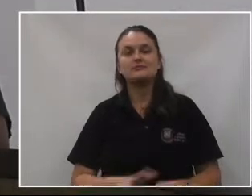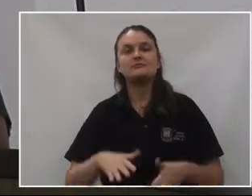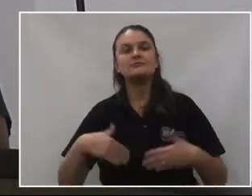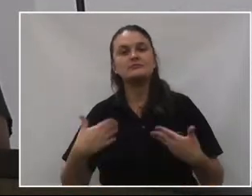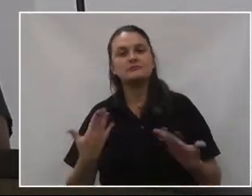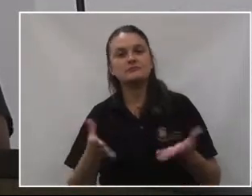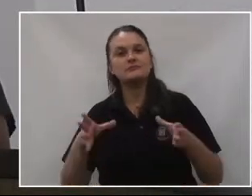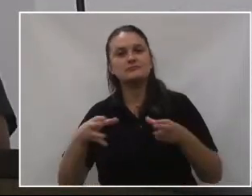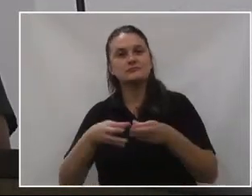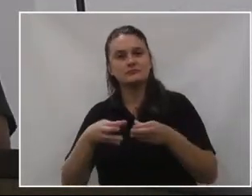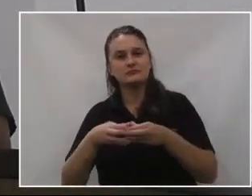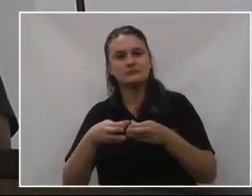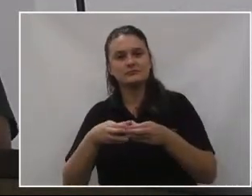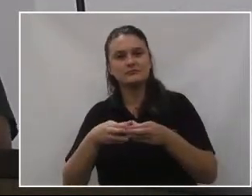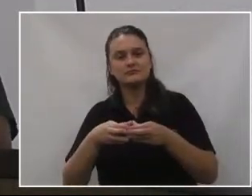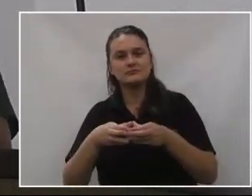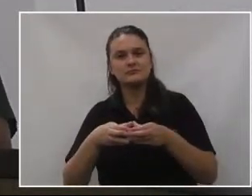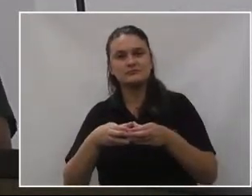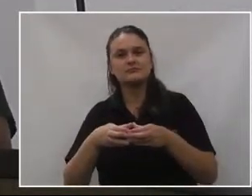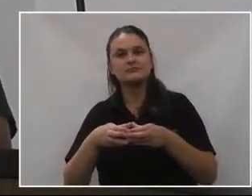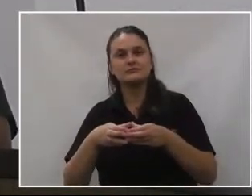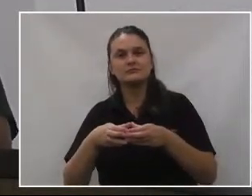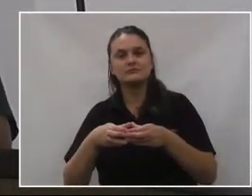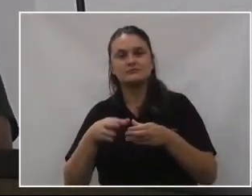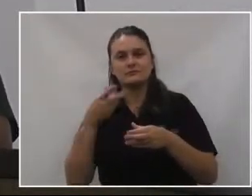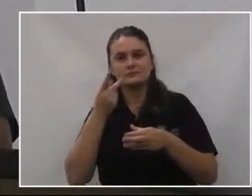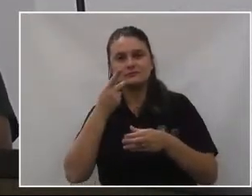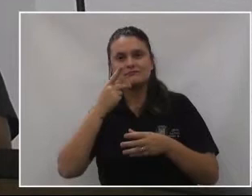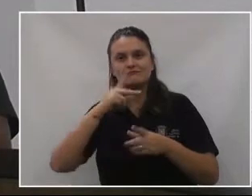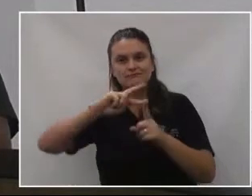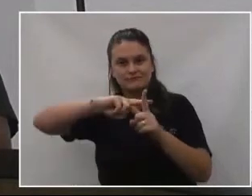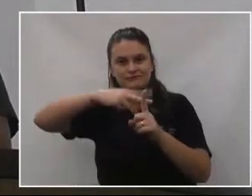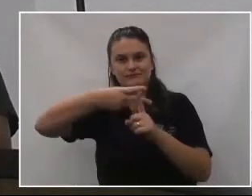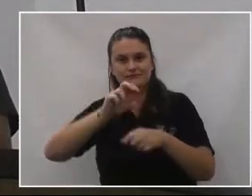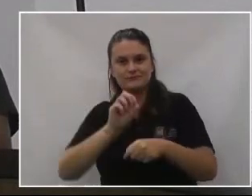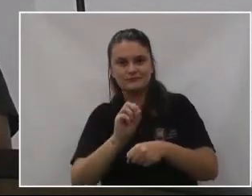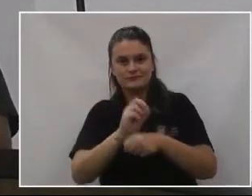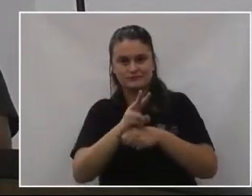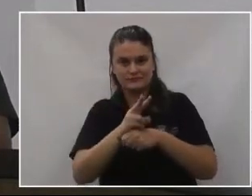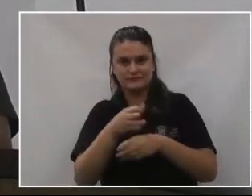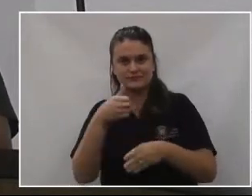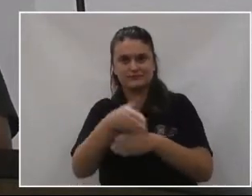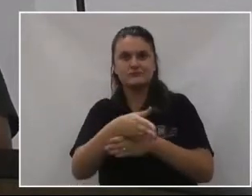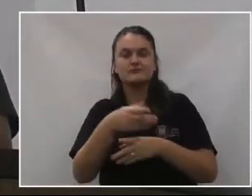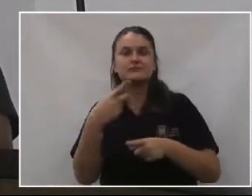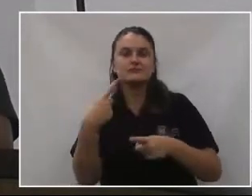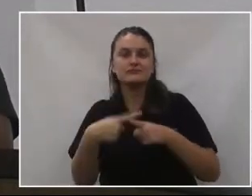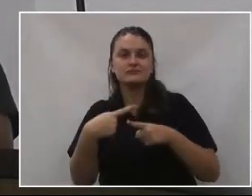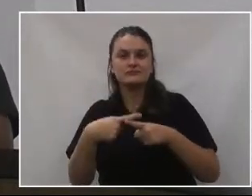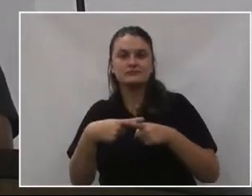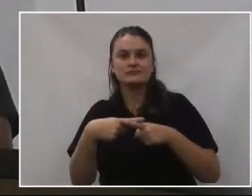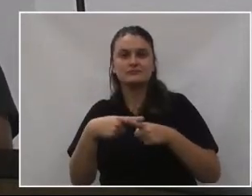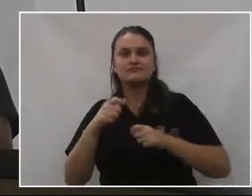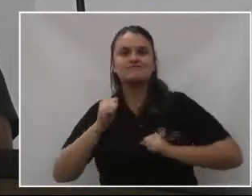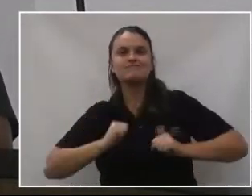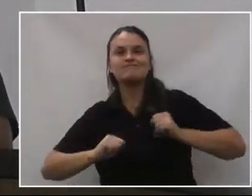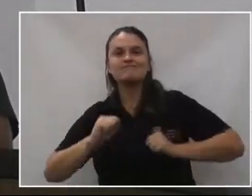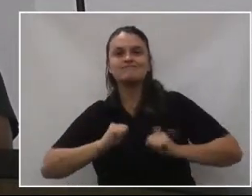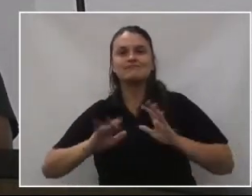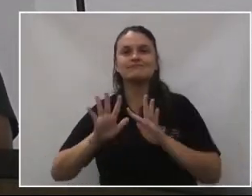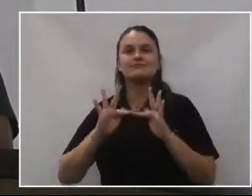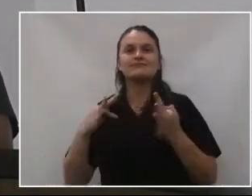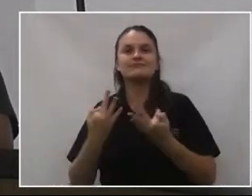E, digamos, essa questão de abrir o maior número de vagas, ela vem de encontro ao anseio das